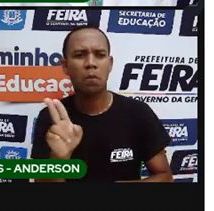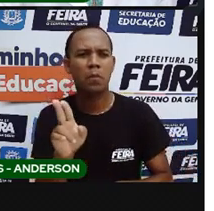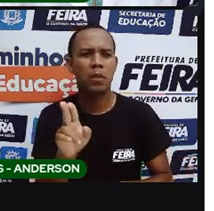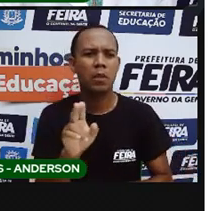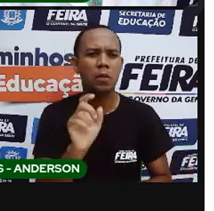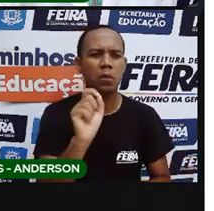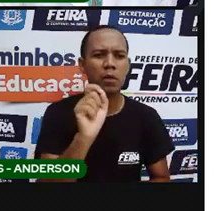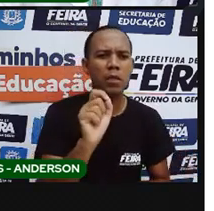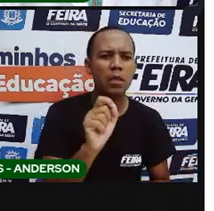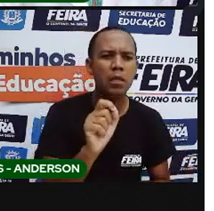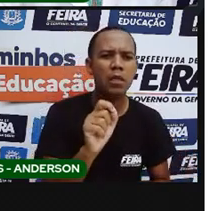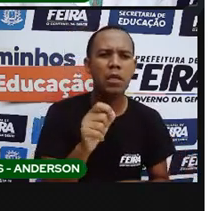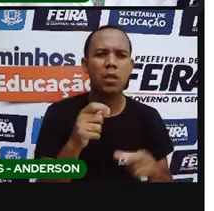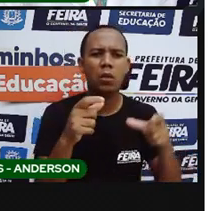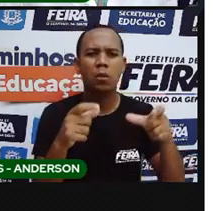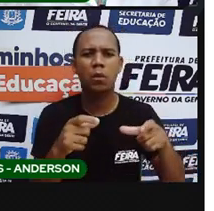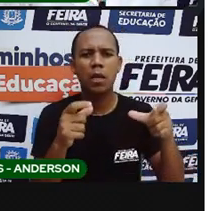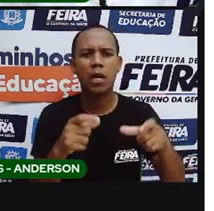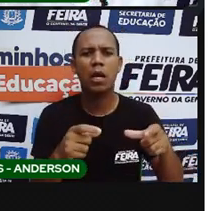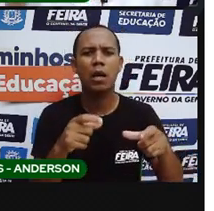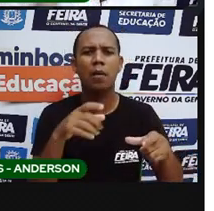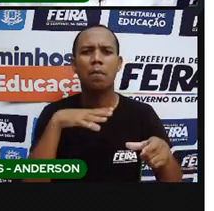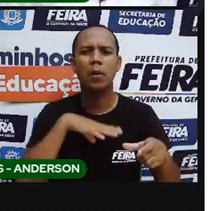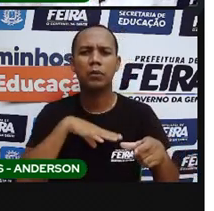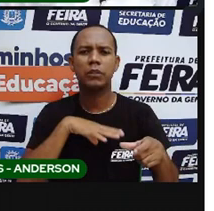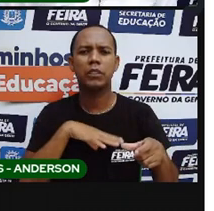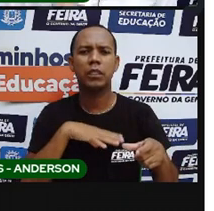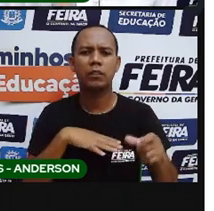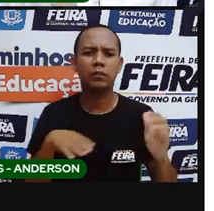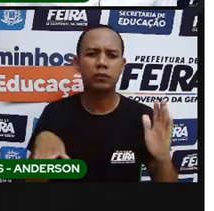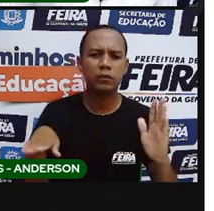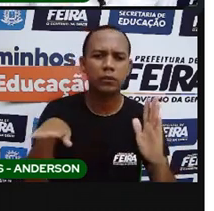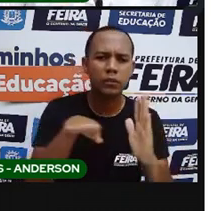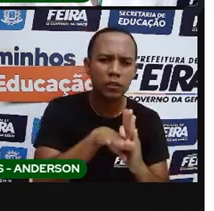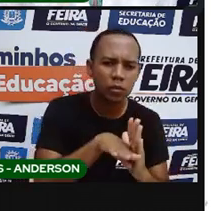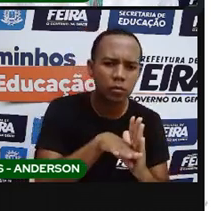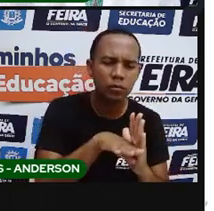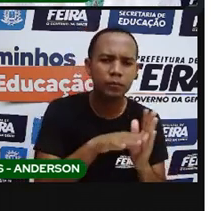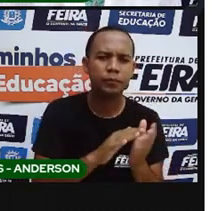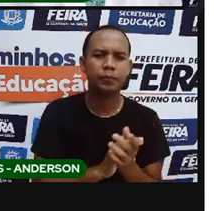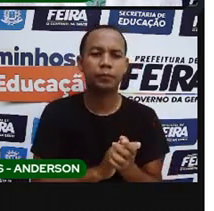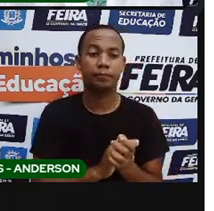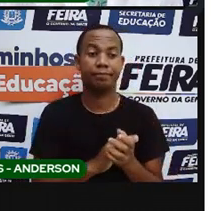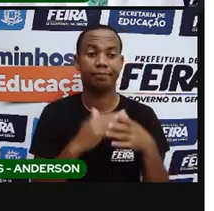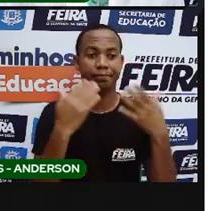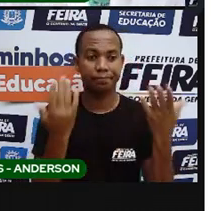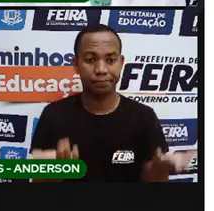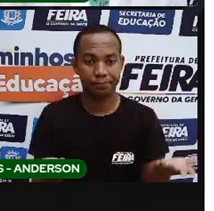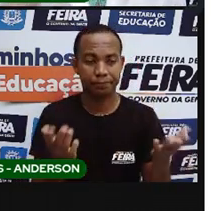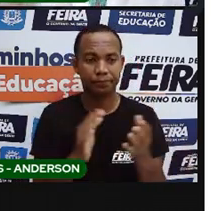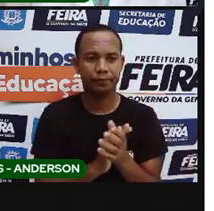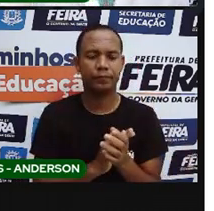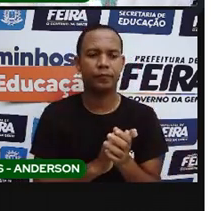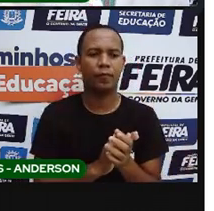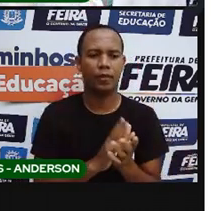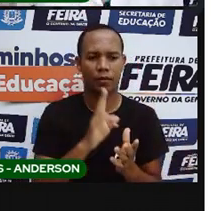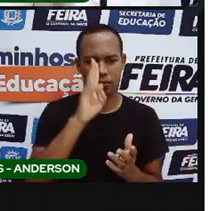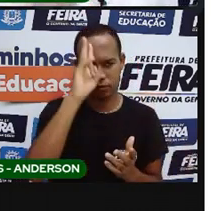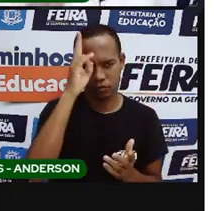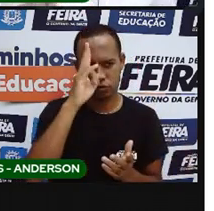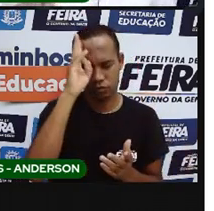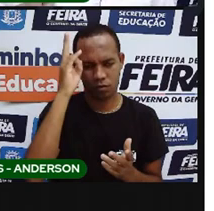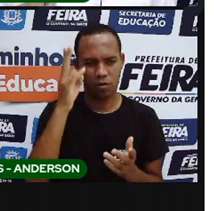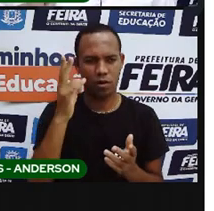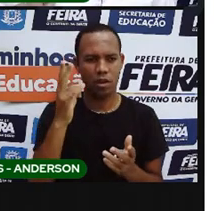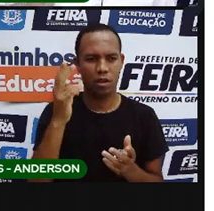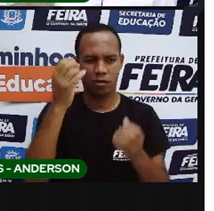local ao qual os portugueses acreditavam ter chegado. Então, o que foi que aconteceu? Uma historinha rápida e